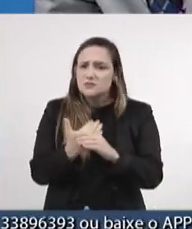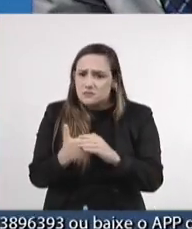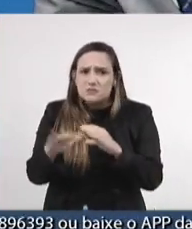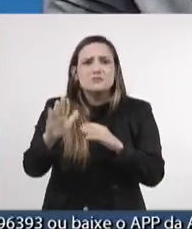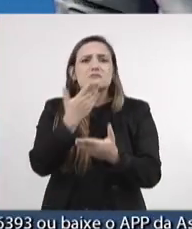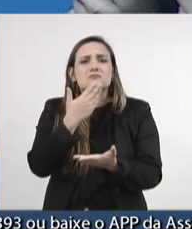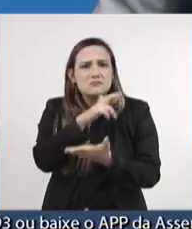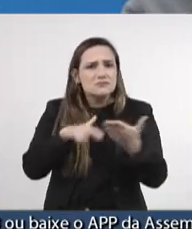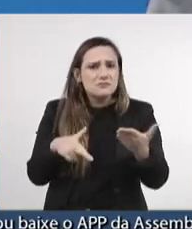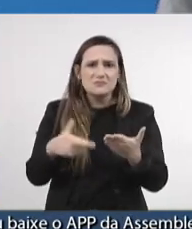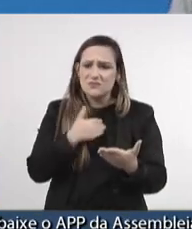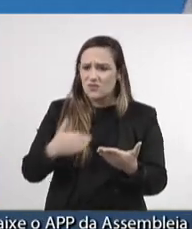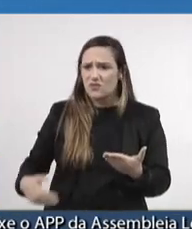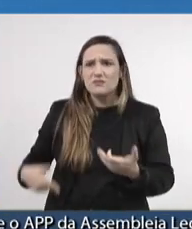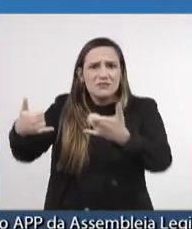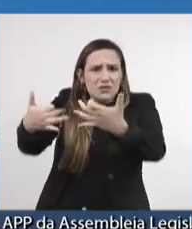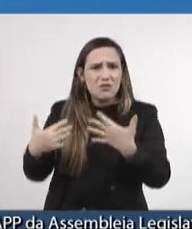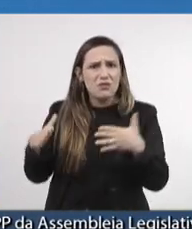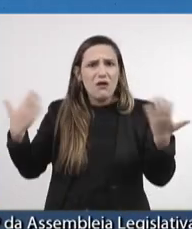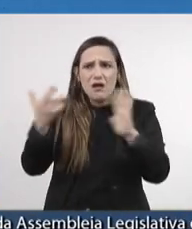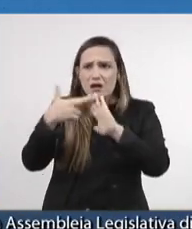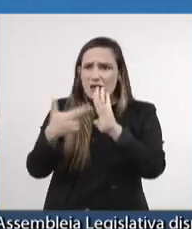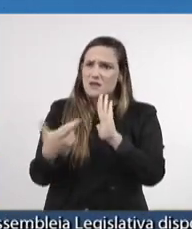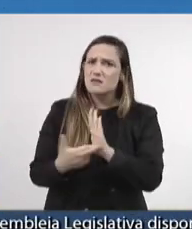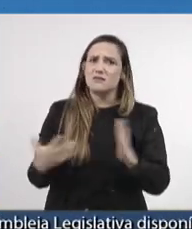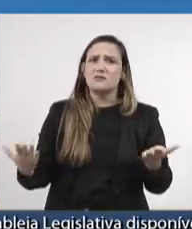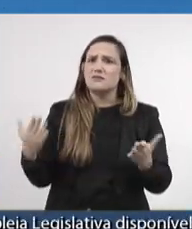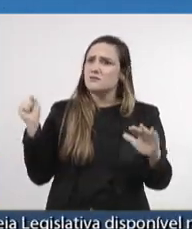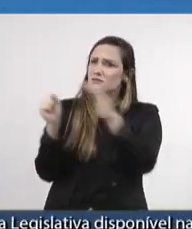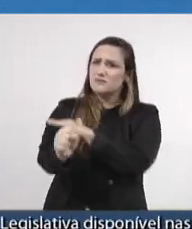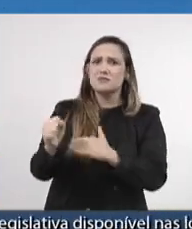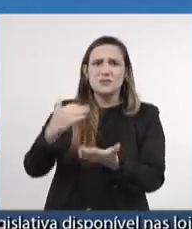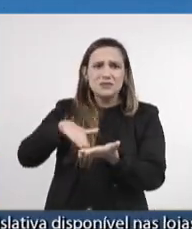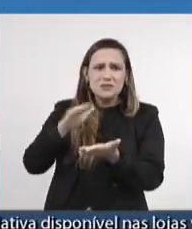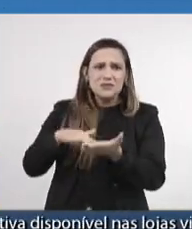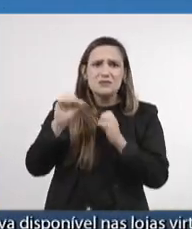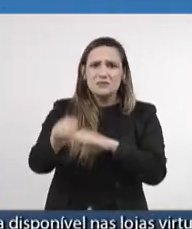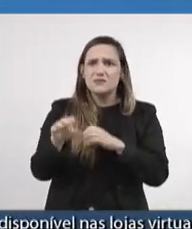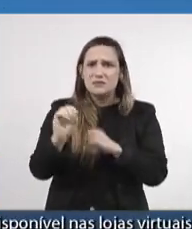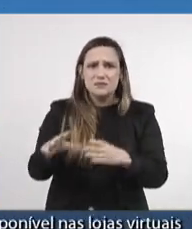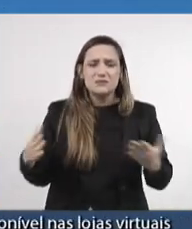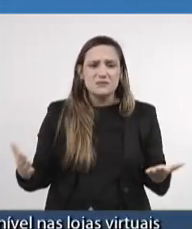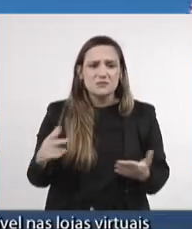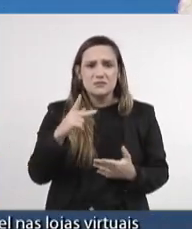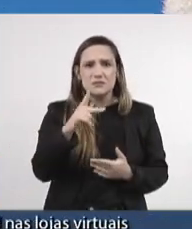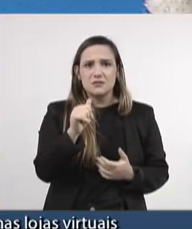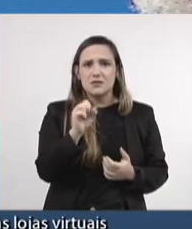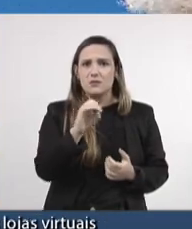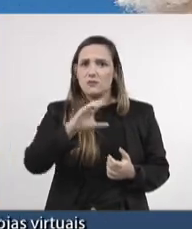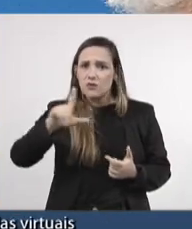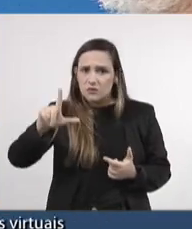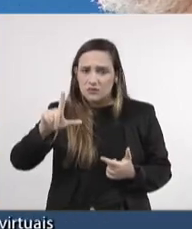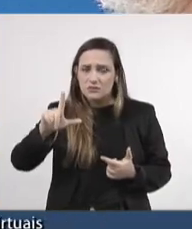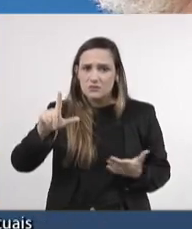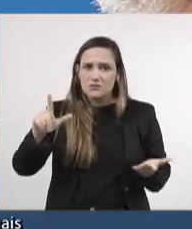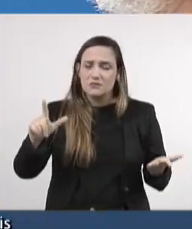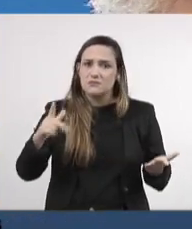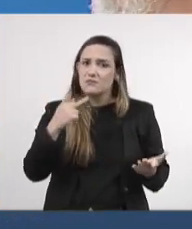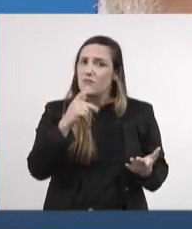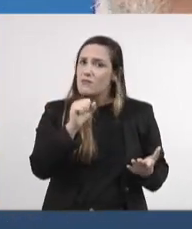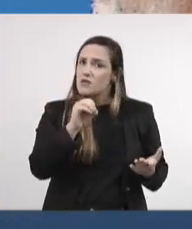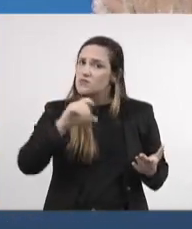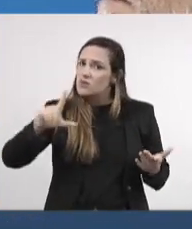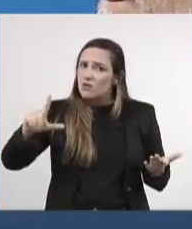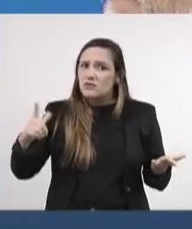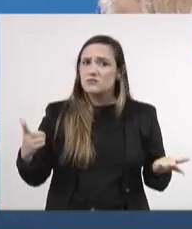para o governador explicar qual que é o critério utilizado para colocar o Adonis na Secretaria de Educação. um pessoalista. Então, esse